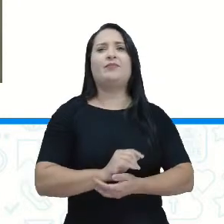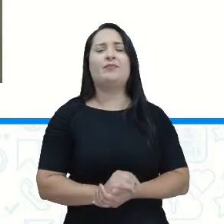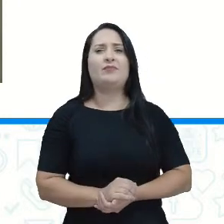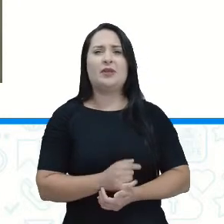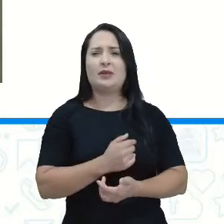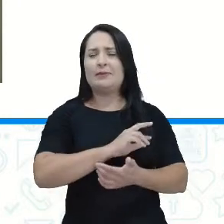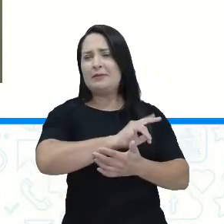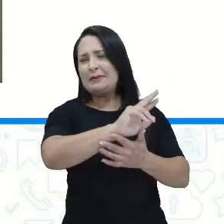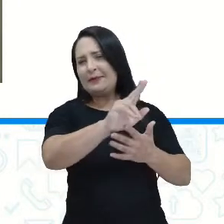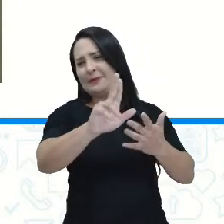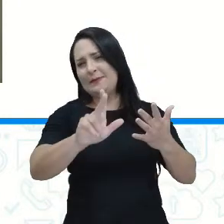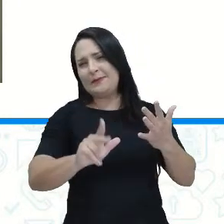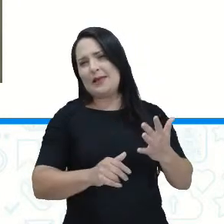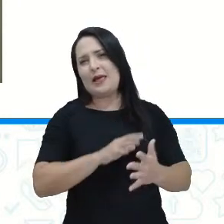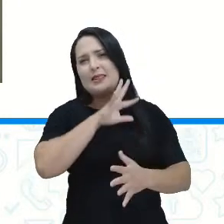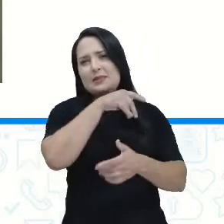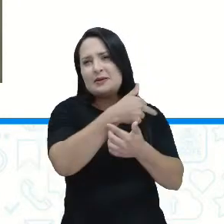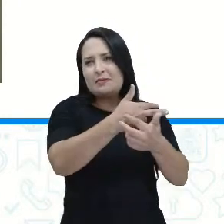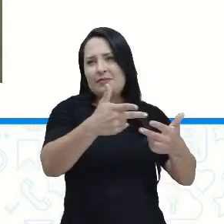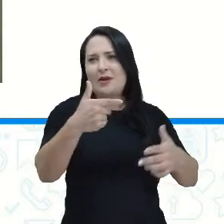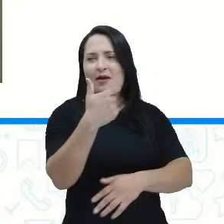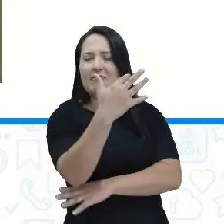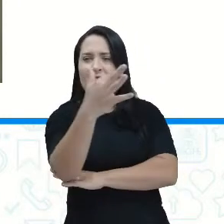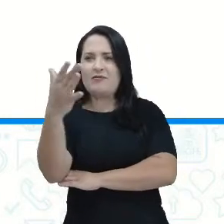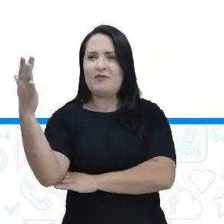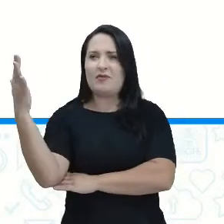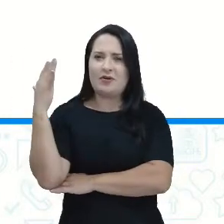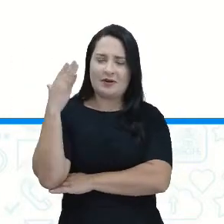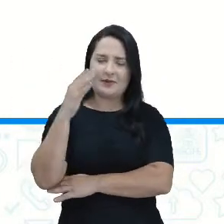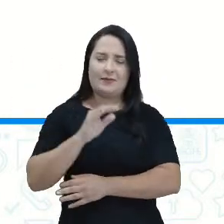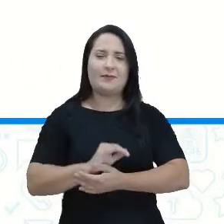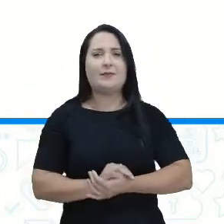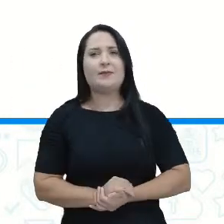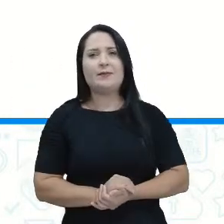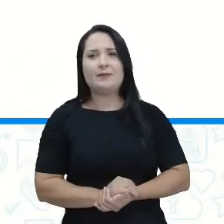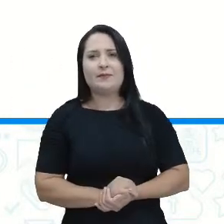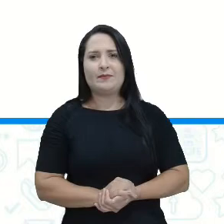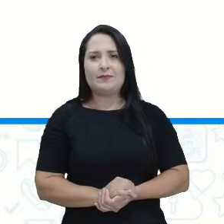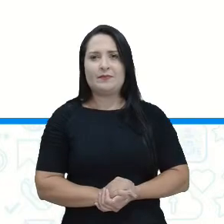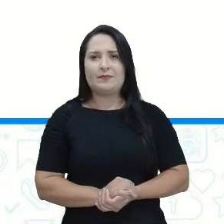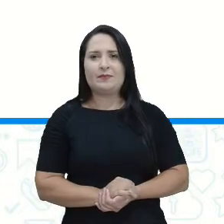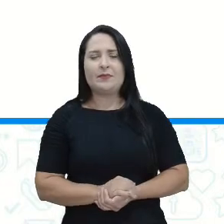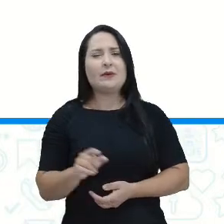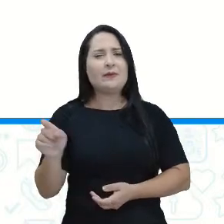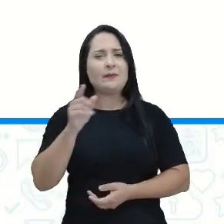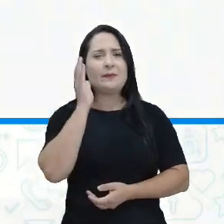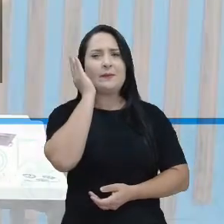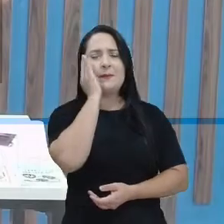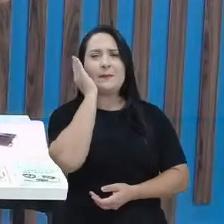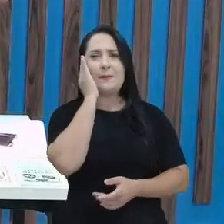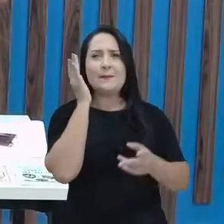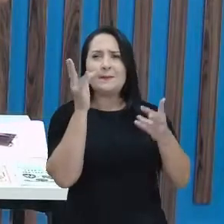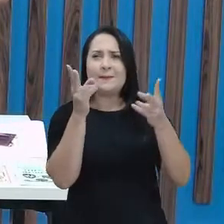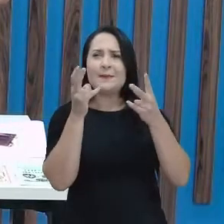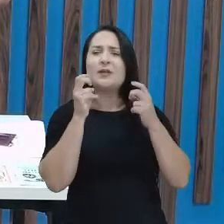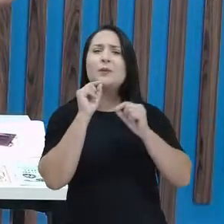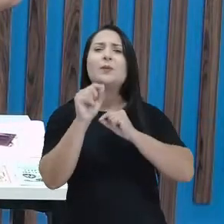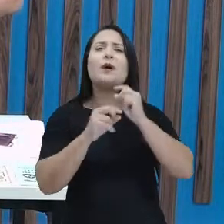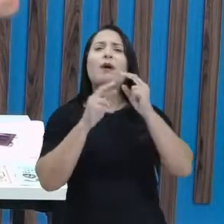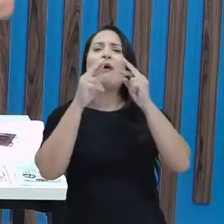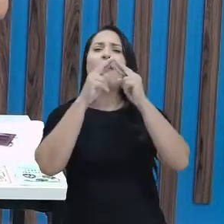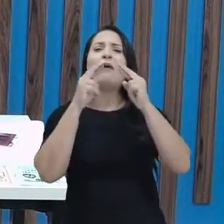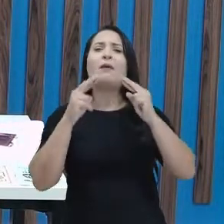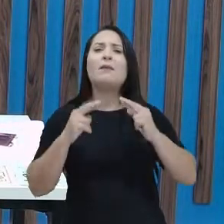o camelo, o cachorro, o cabra, a abelha, o pato, o guiné. Entenderam? Vocês perceberam o que é rima?